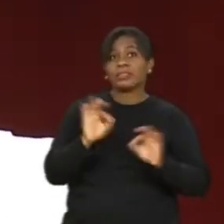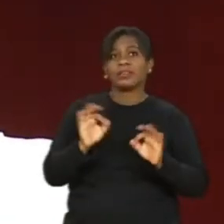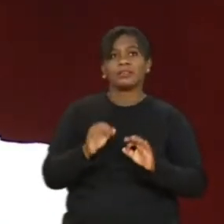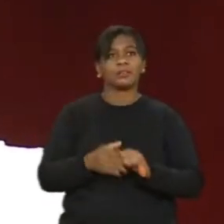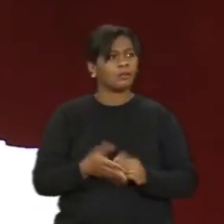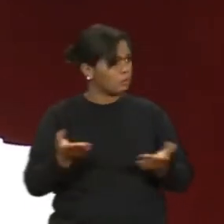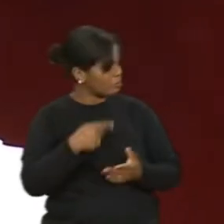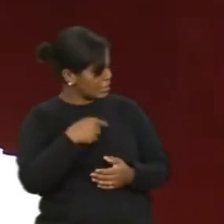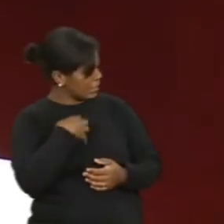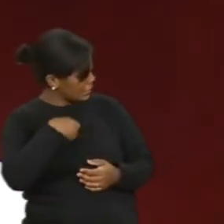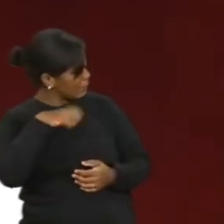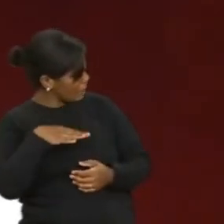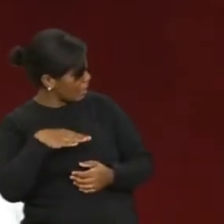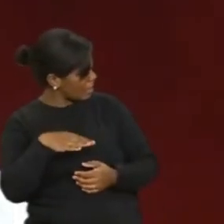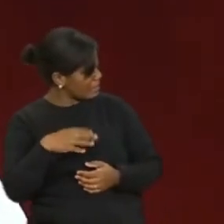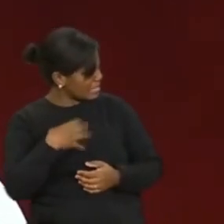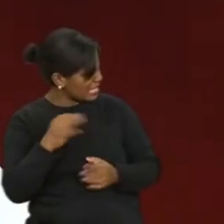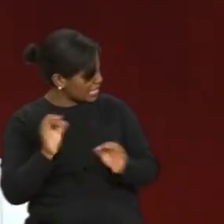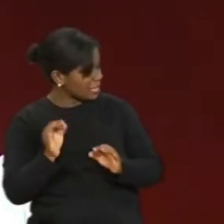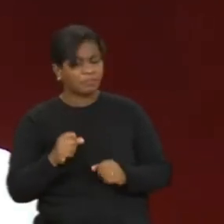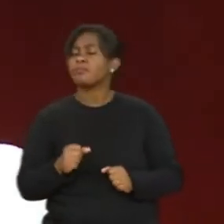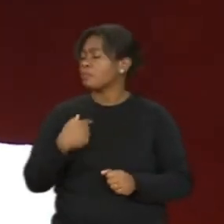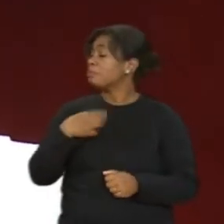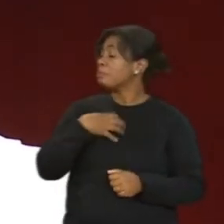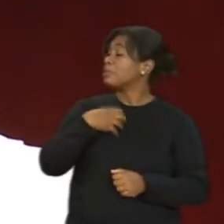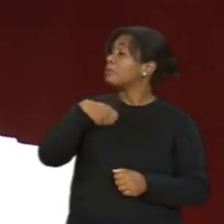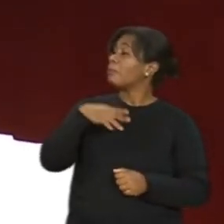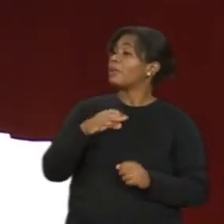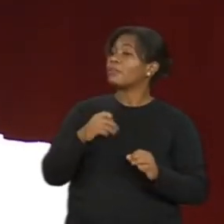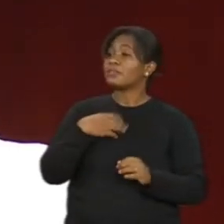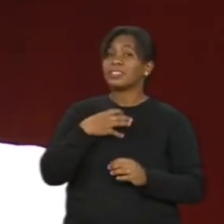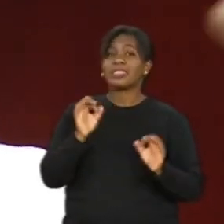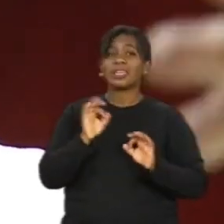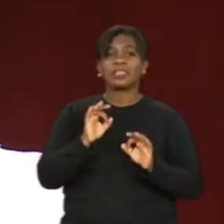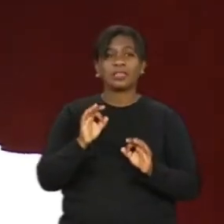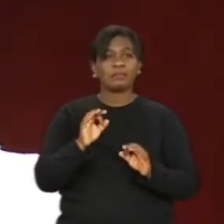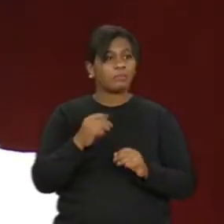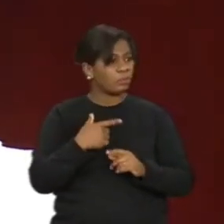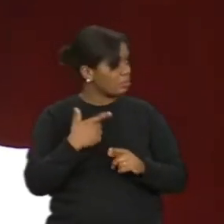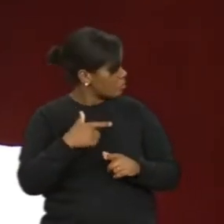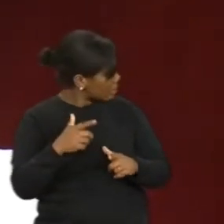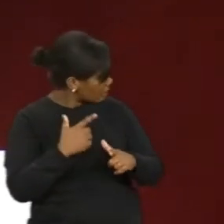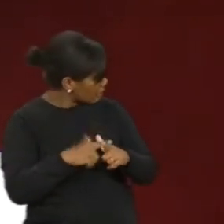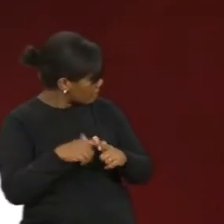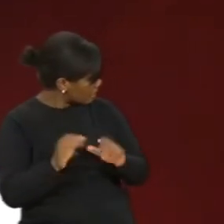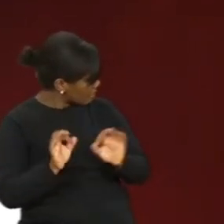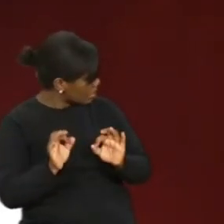Hoje você está bem, sente nada? Estou bem, não sinto nada, graças a Deus. Sequela nenhuma? Sequela nenhuma.